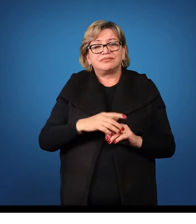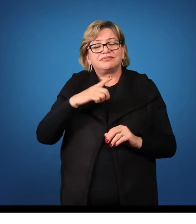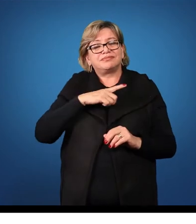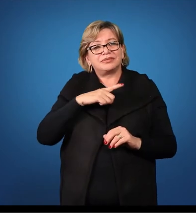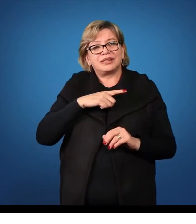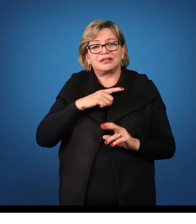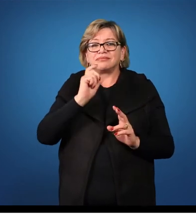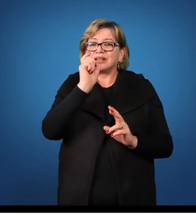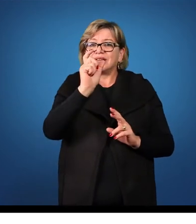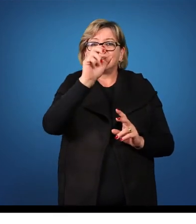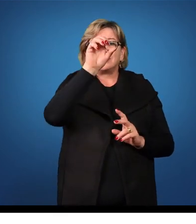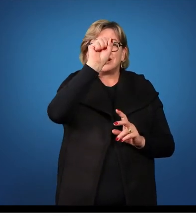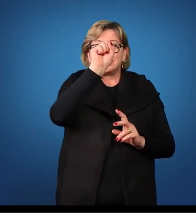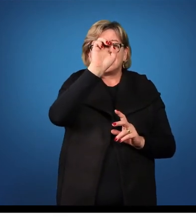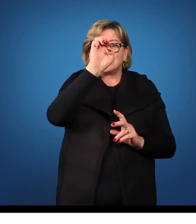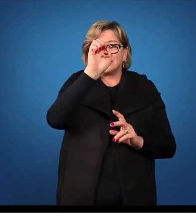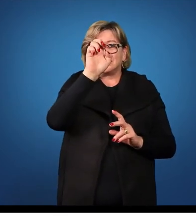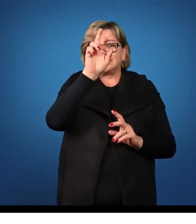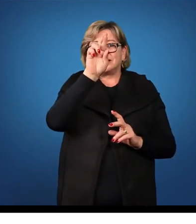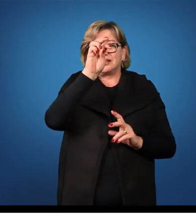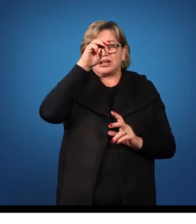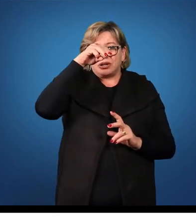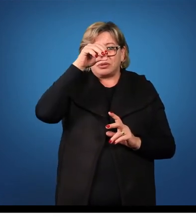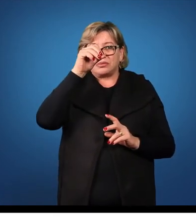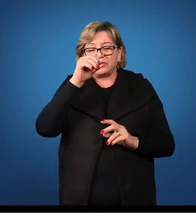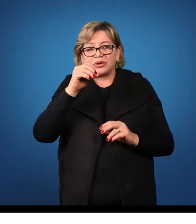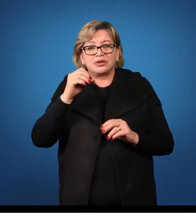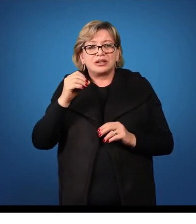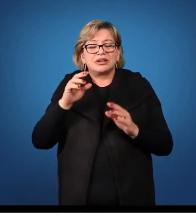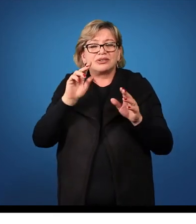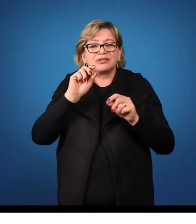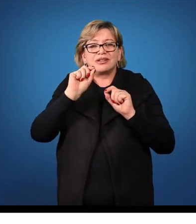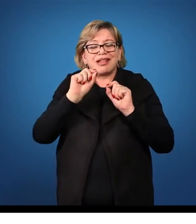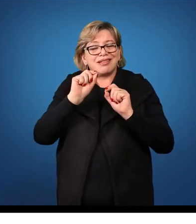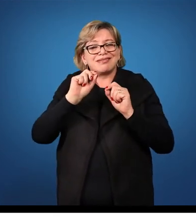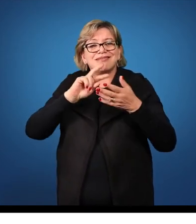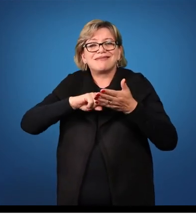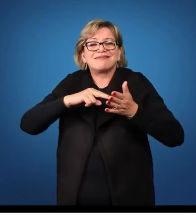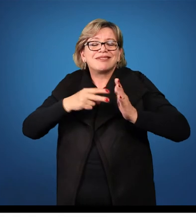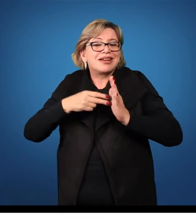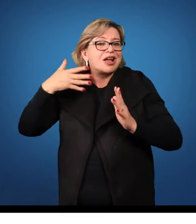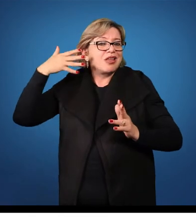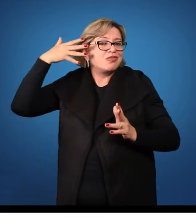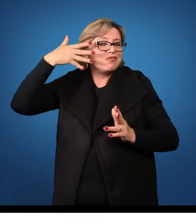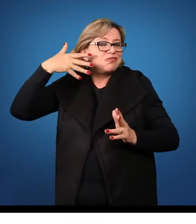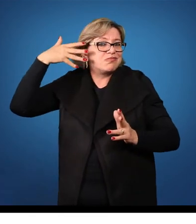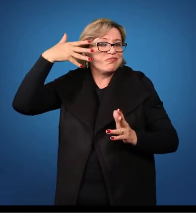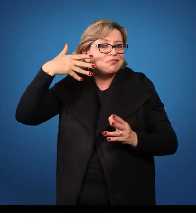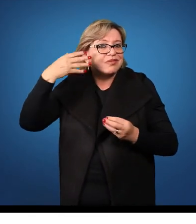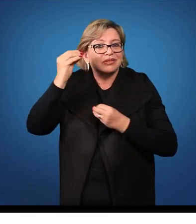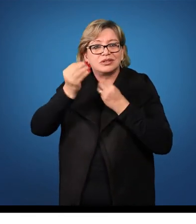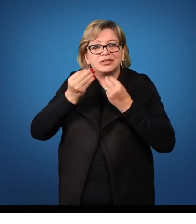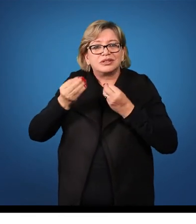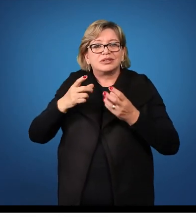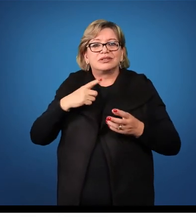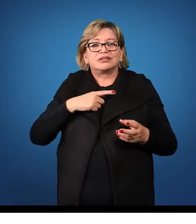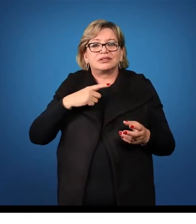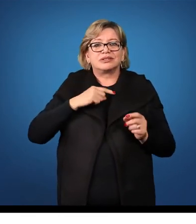que significa discurso, na forma do nominativo, CERMO.